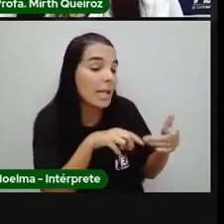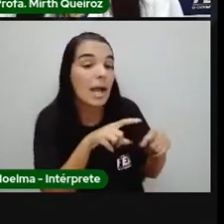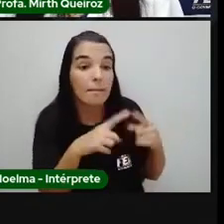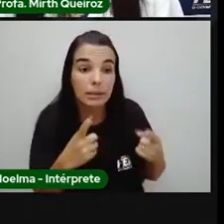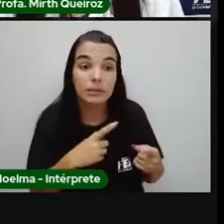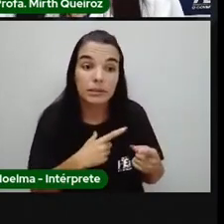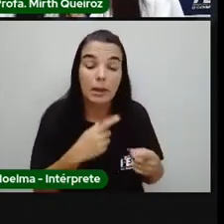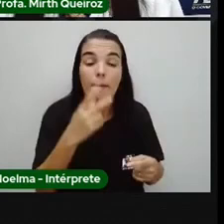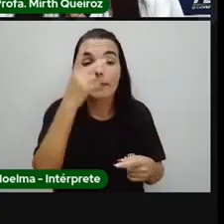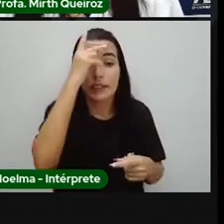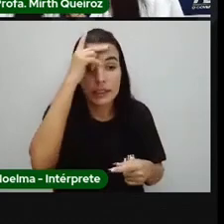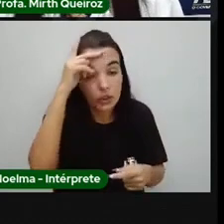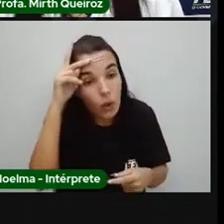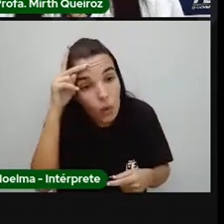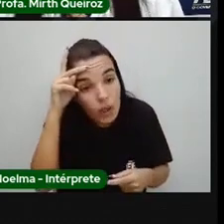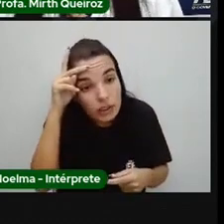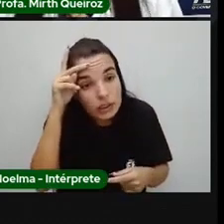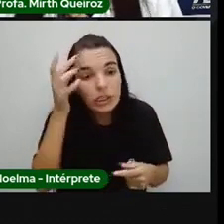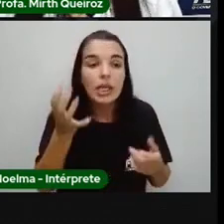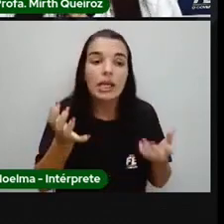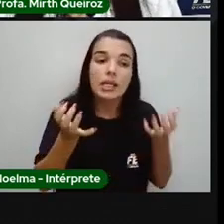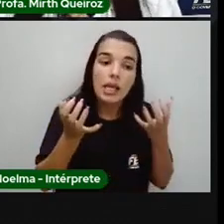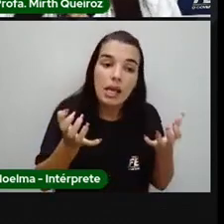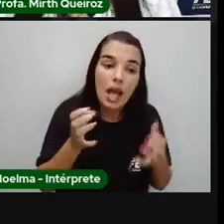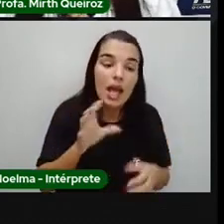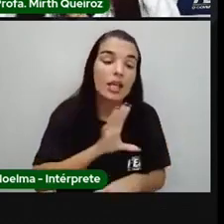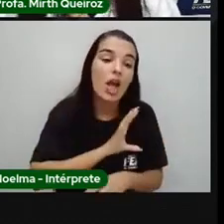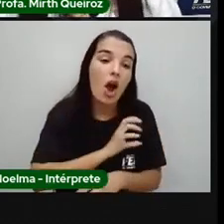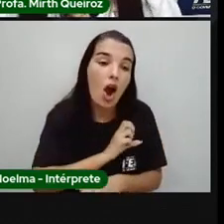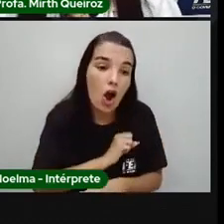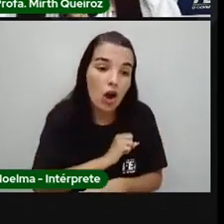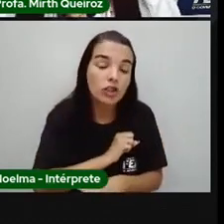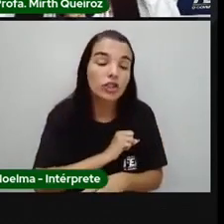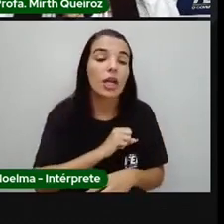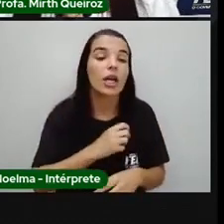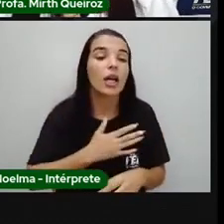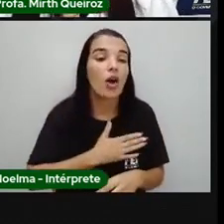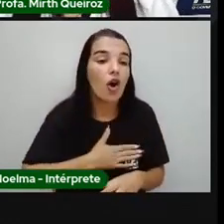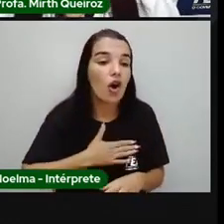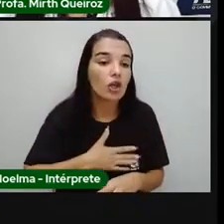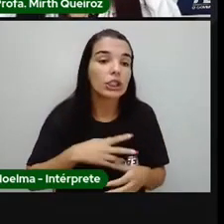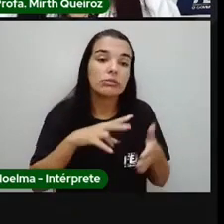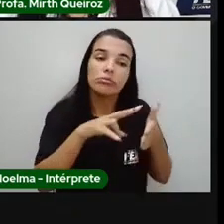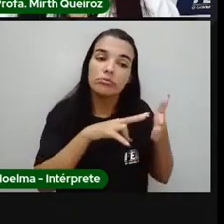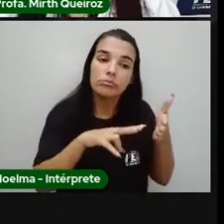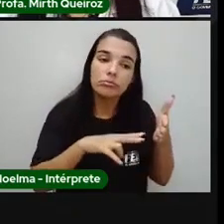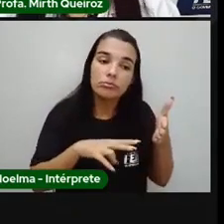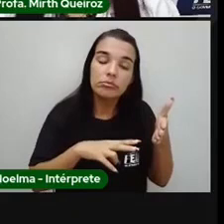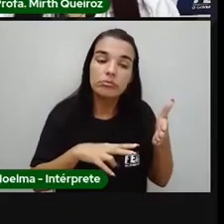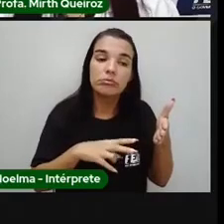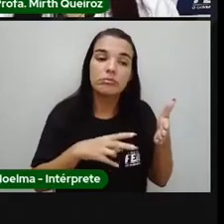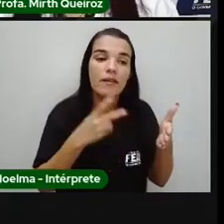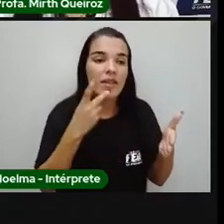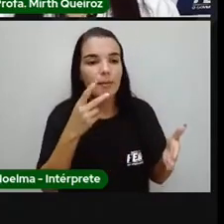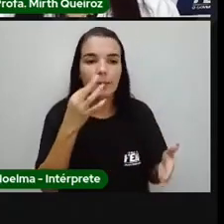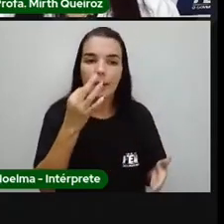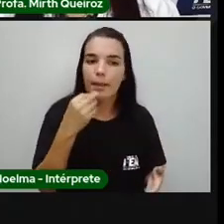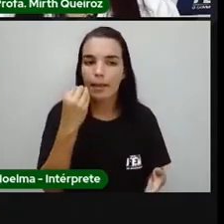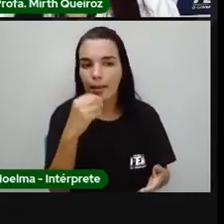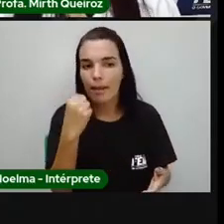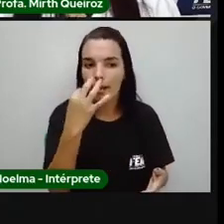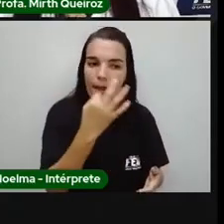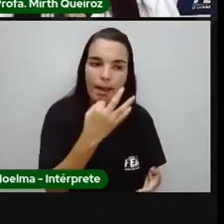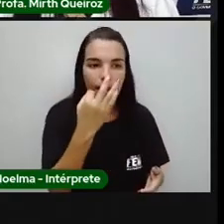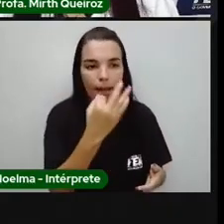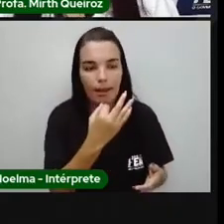própria voz, e compreender melhor a lenda. Então pensar em voz alta também é importante para garantir a compreensão do